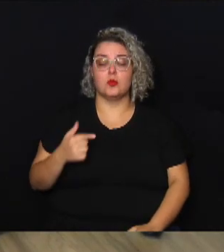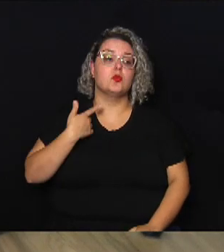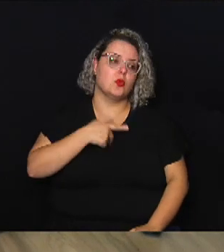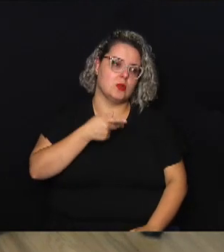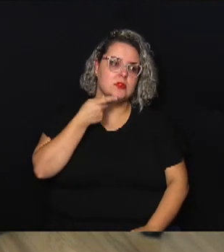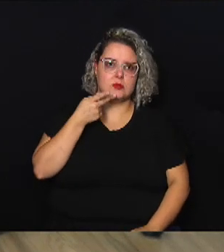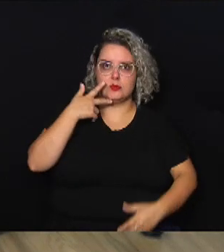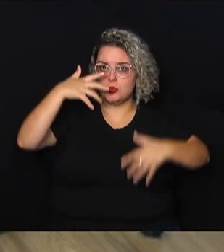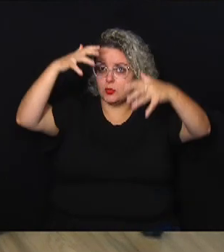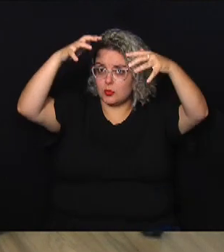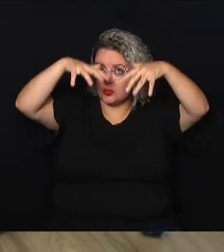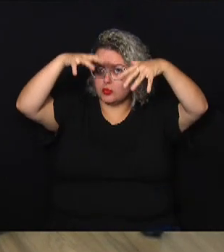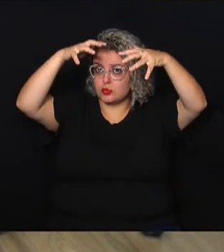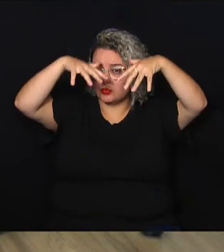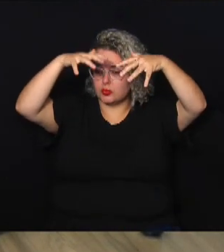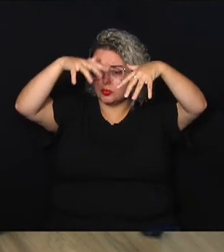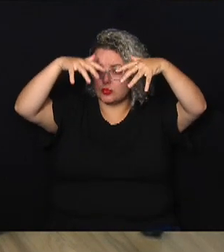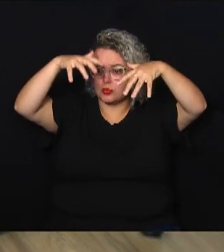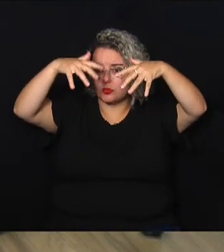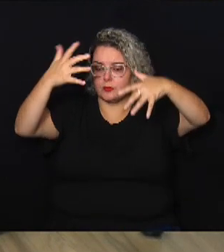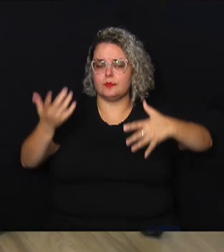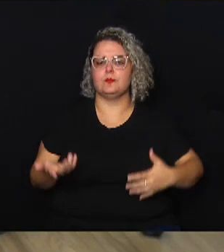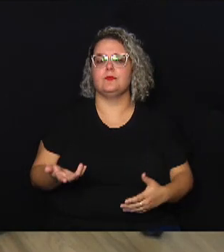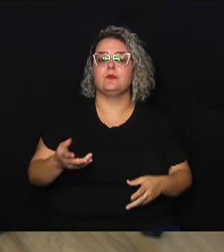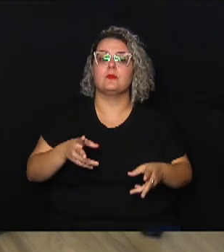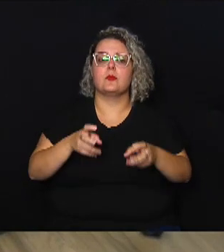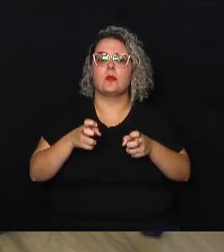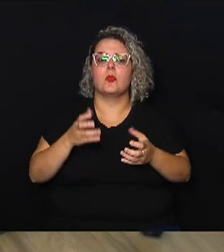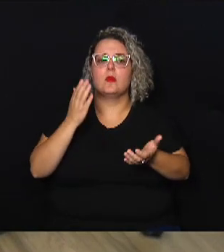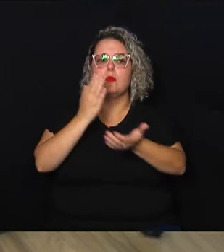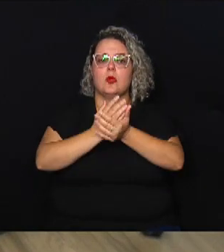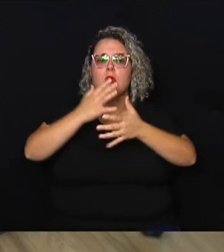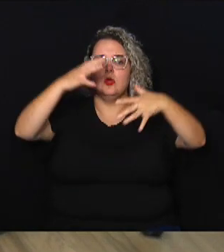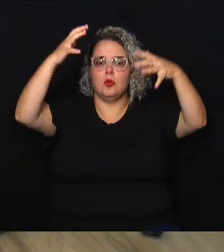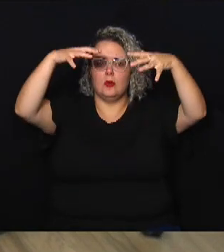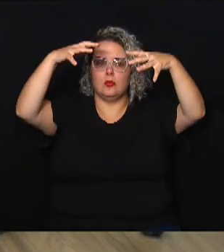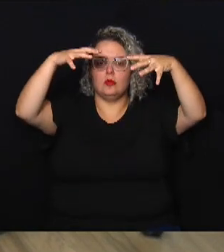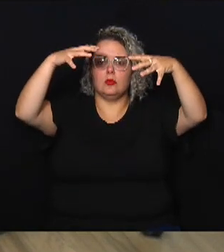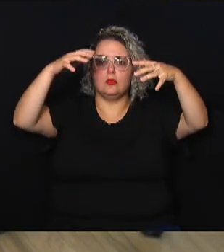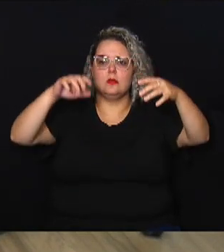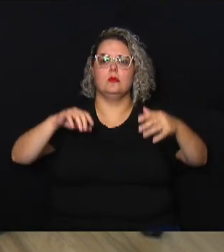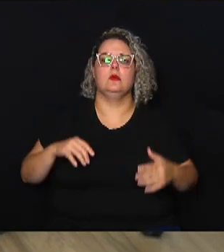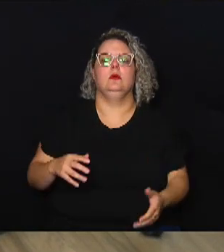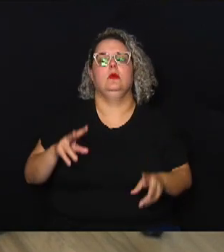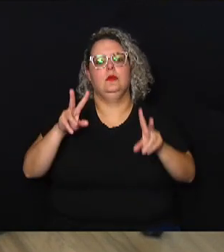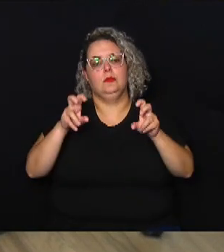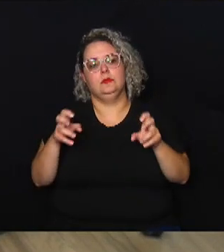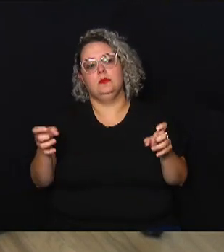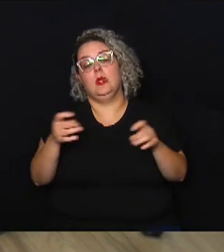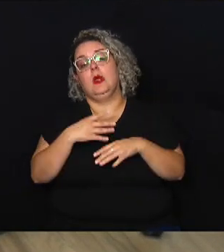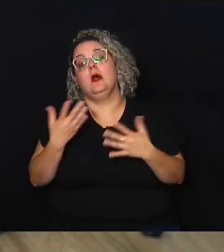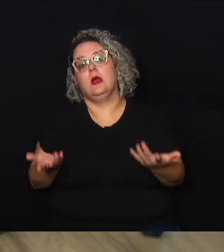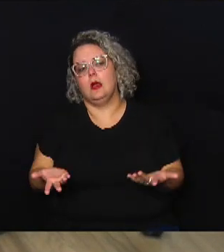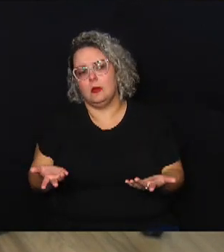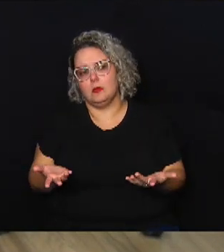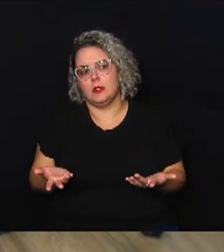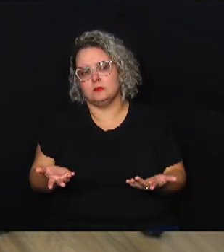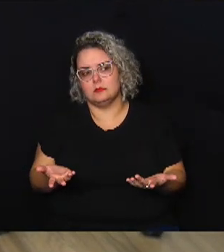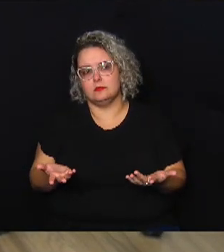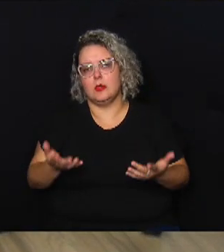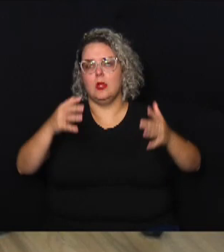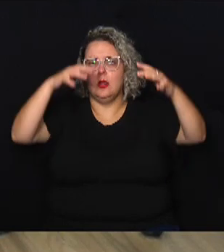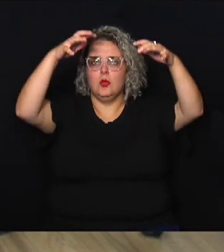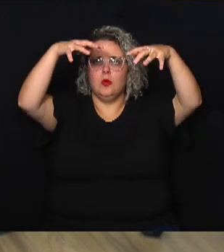da chuva e aí a gente percebe que para de chover o assunto meio que morre né mas como que a gente pode pensar num